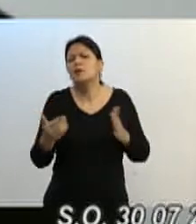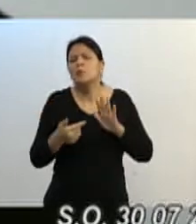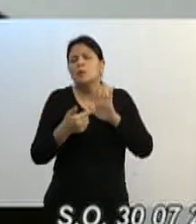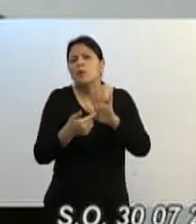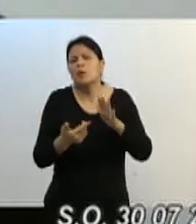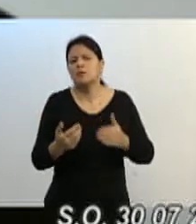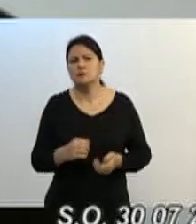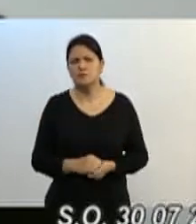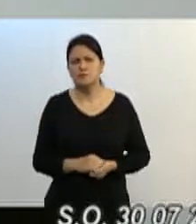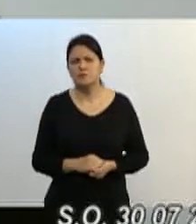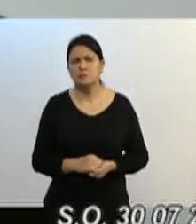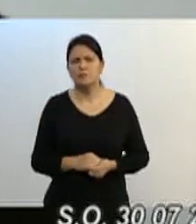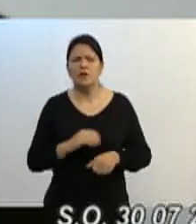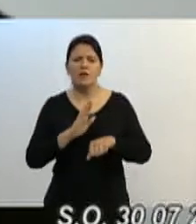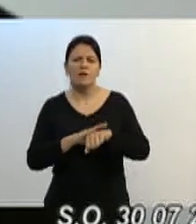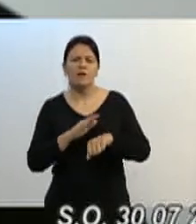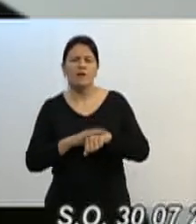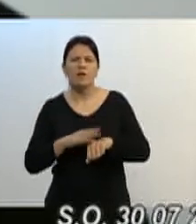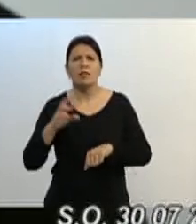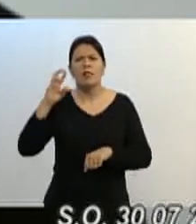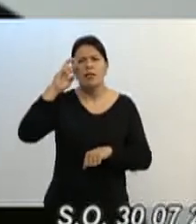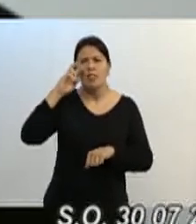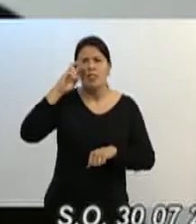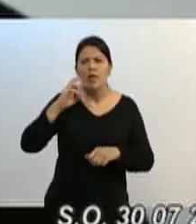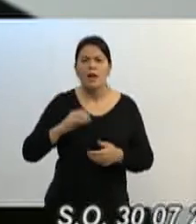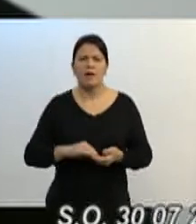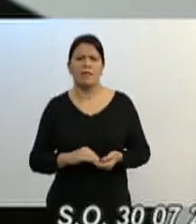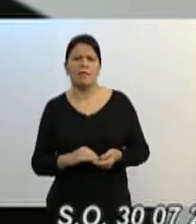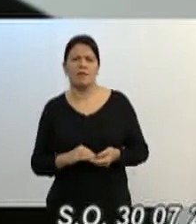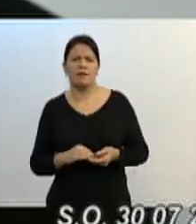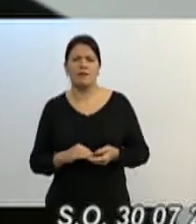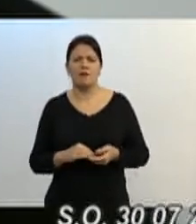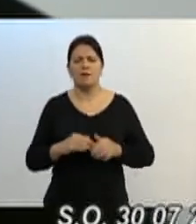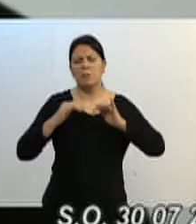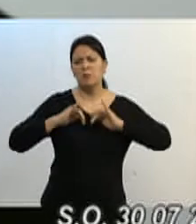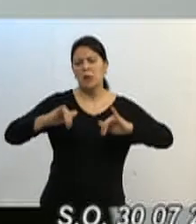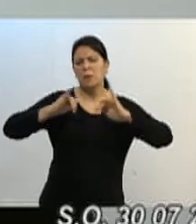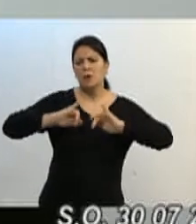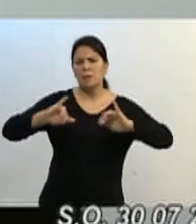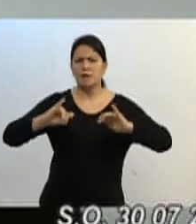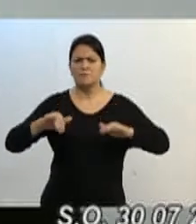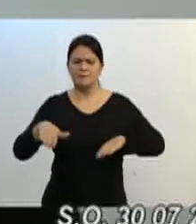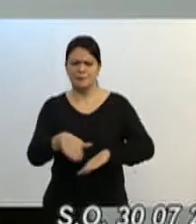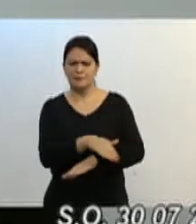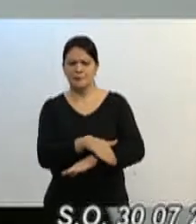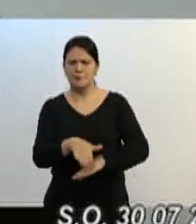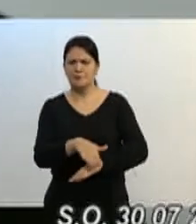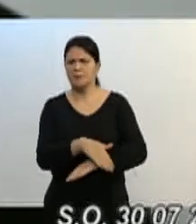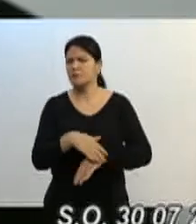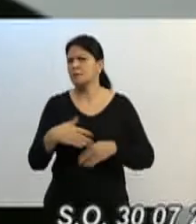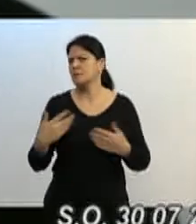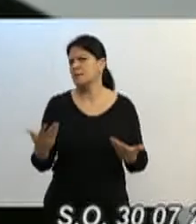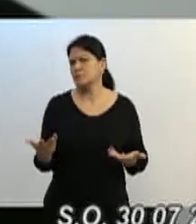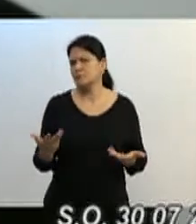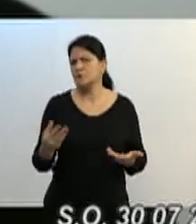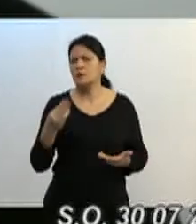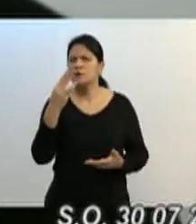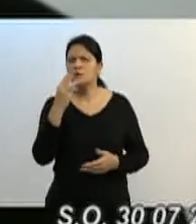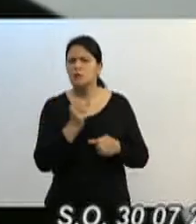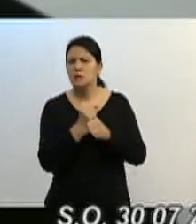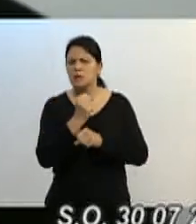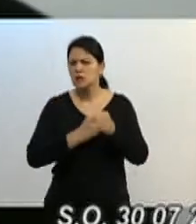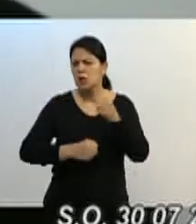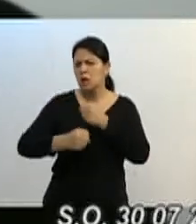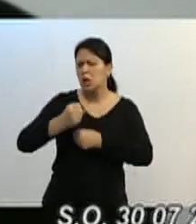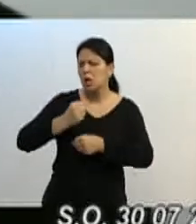fazendo live, face, fazendo matéria, para dizer que estão na luta, e os três anos, eles ficaram intocados que nem urso, no